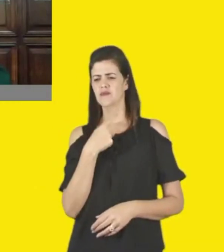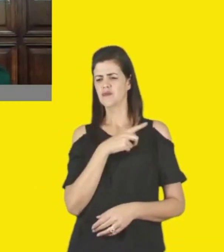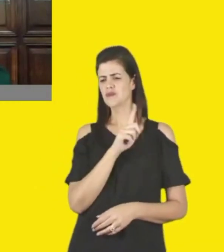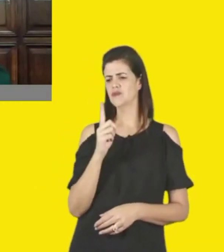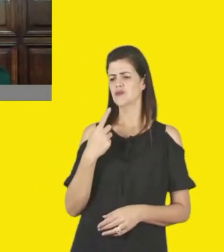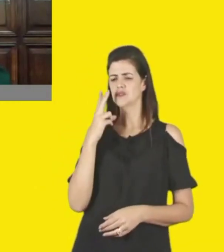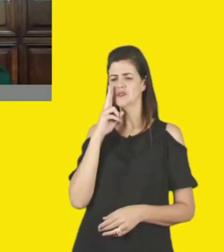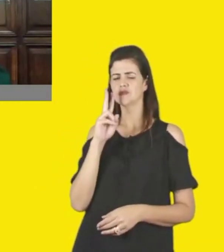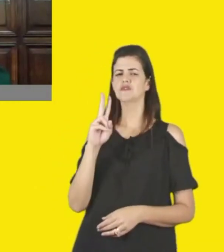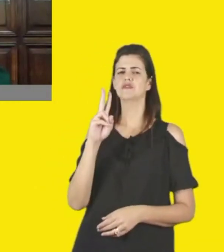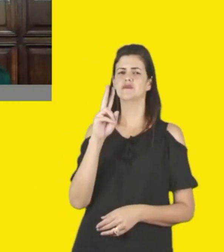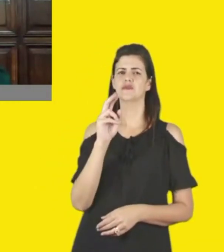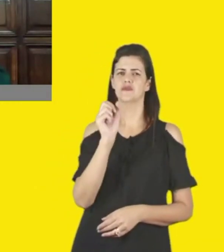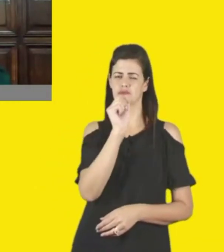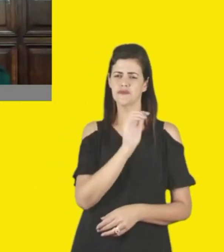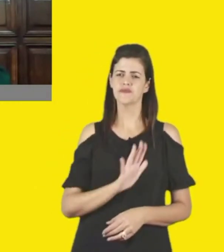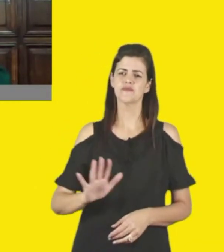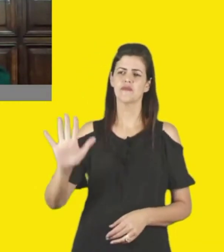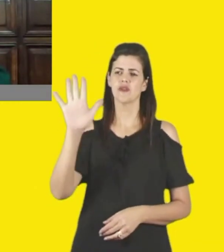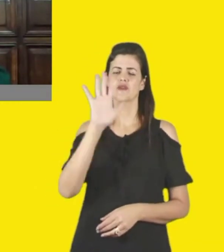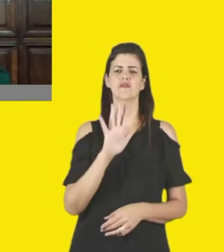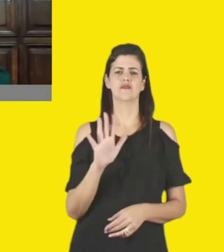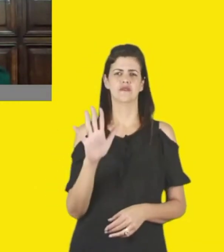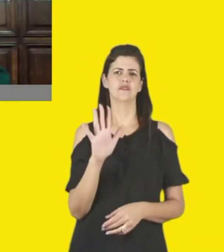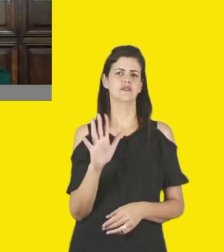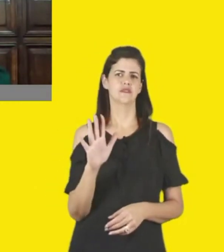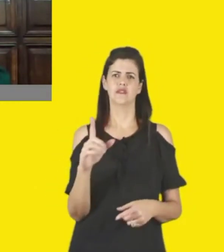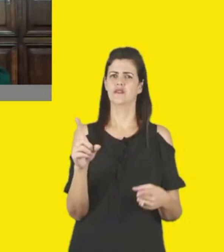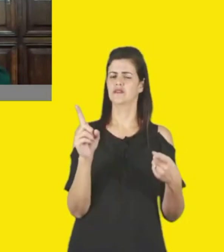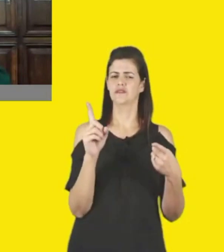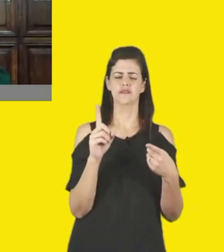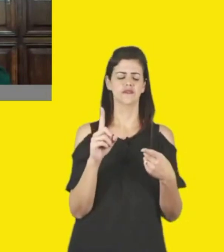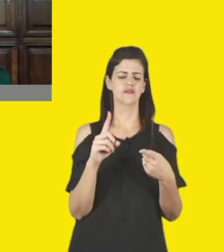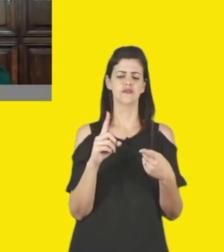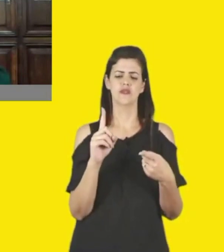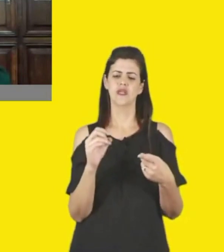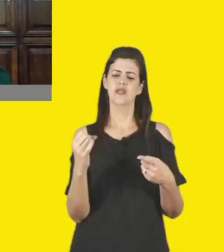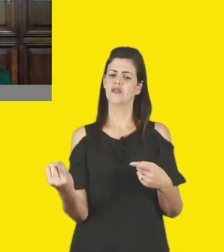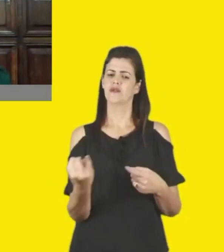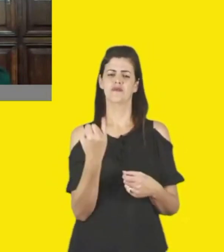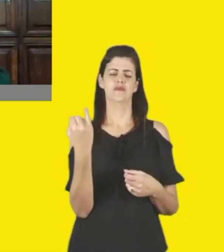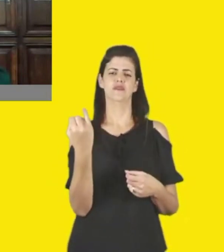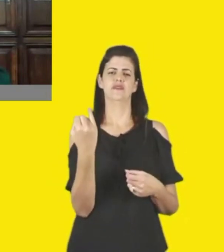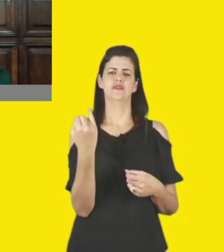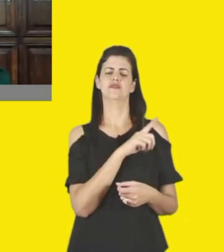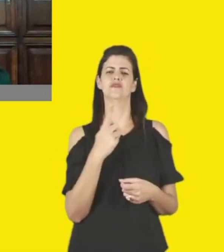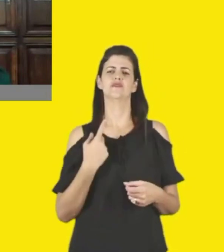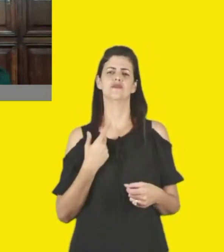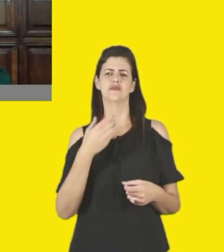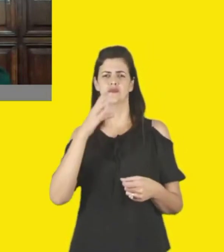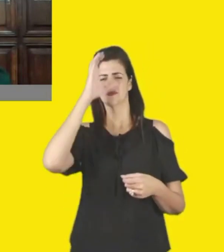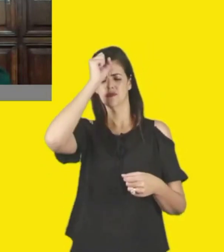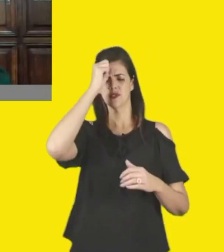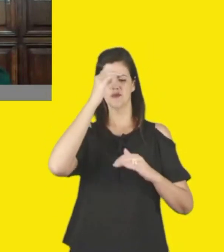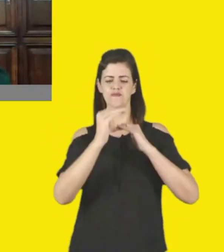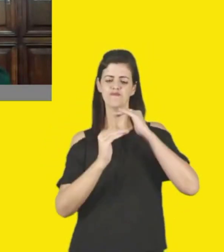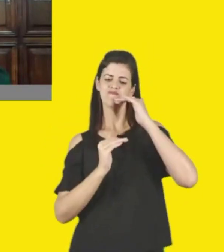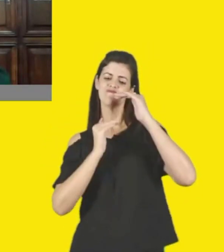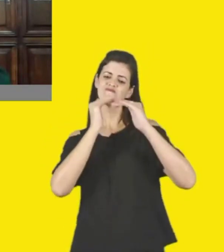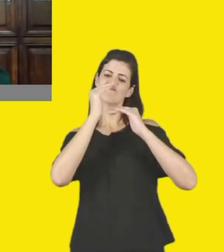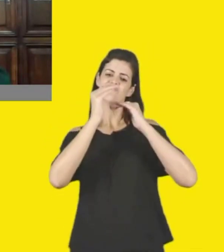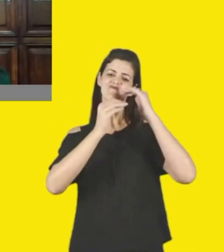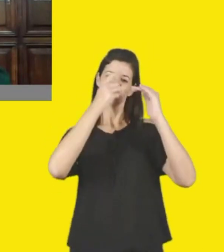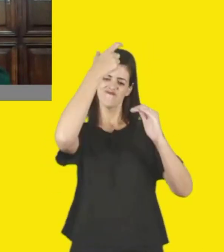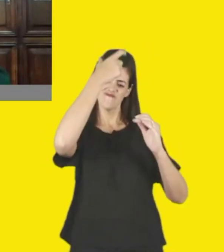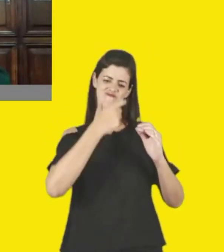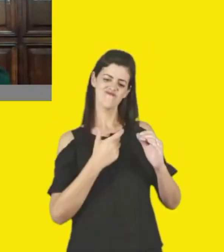foi dito aqui sobre repertório, acho que isso é fundamental para nós, sobre o desenvolvimento humano das pessoas que têm o contato e a